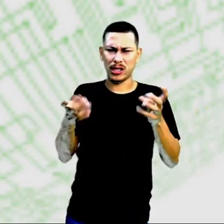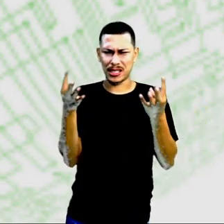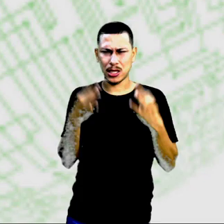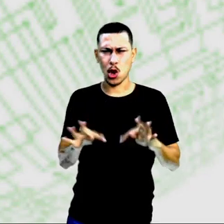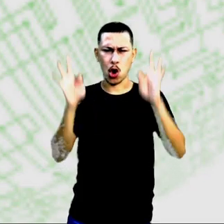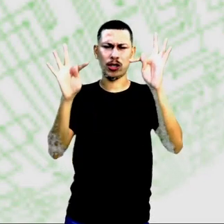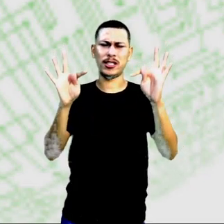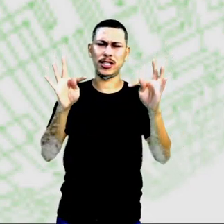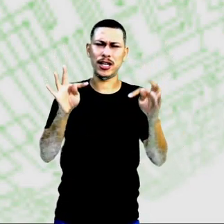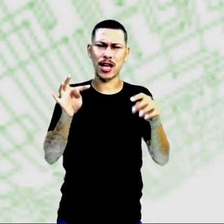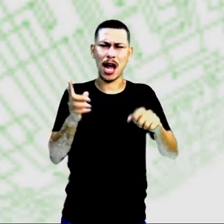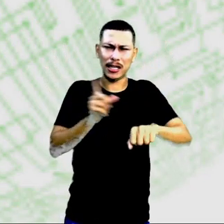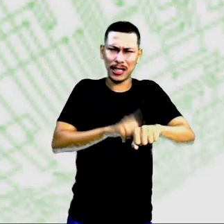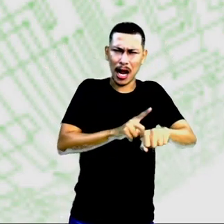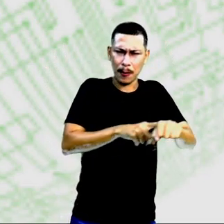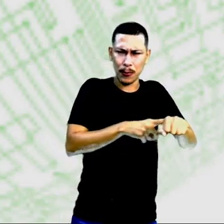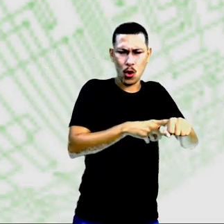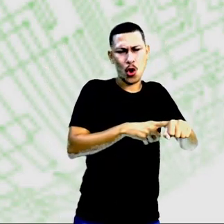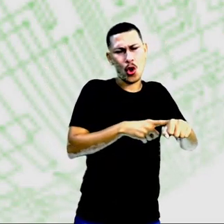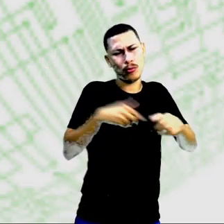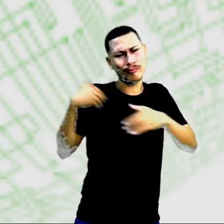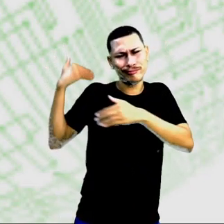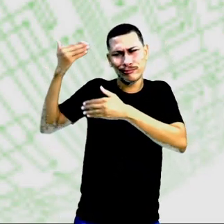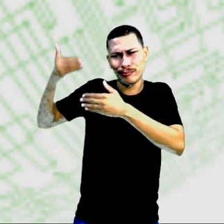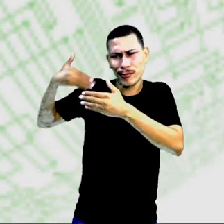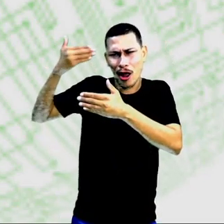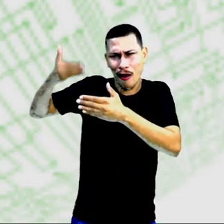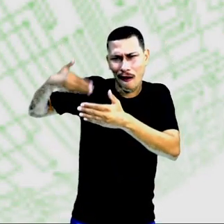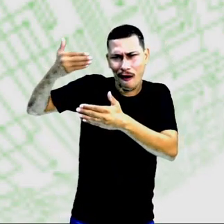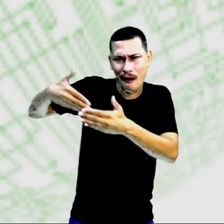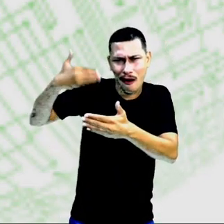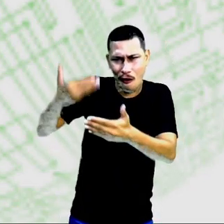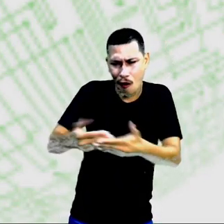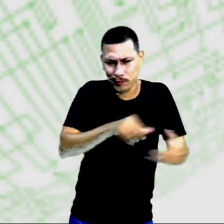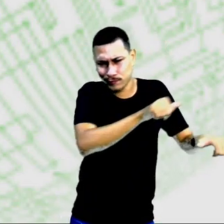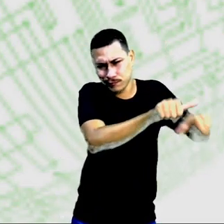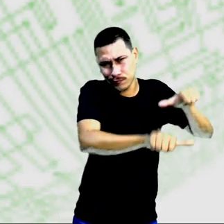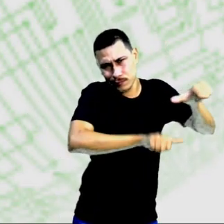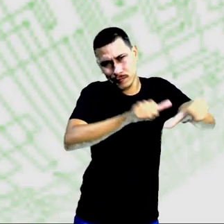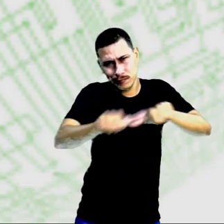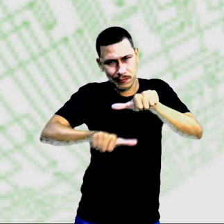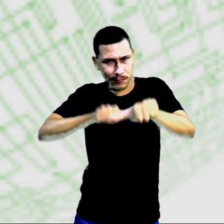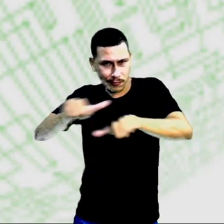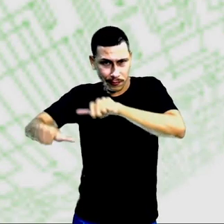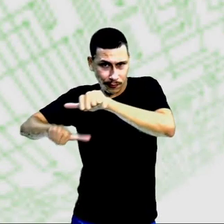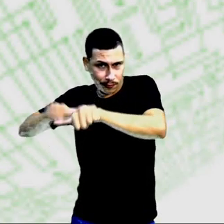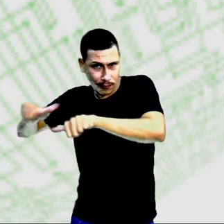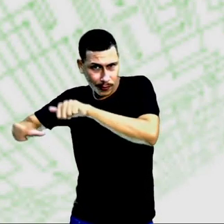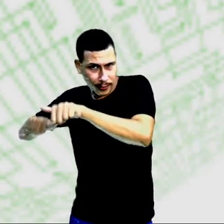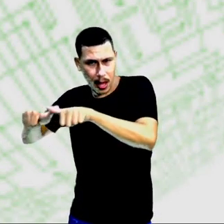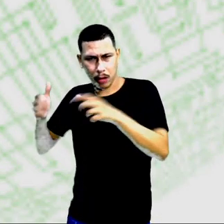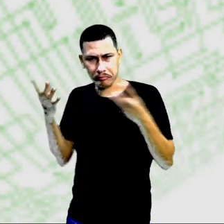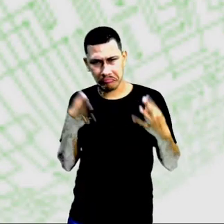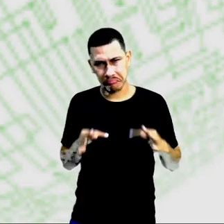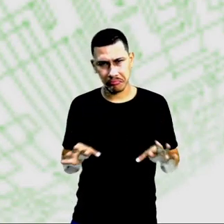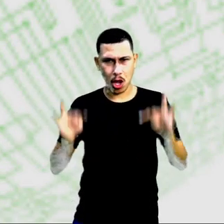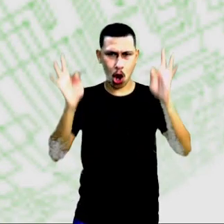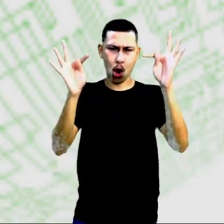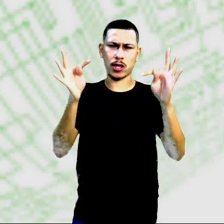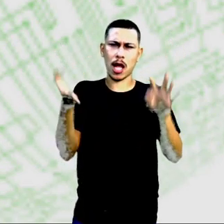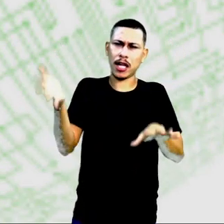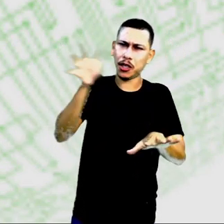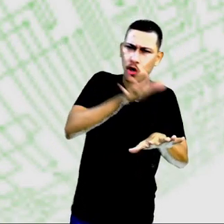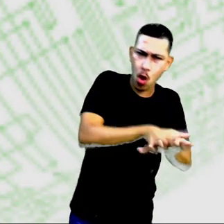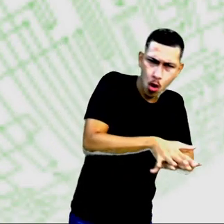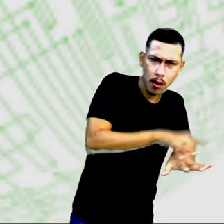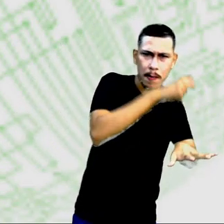transformando ao longo do tempo. As transformações tecnológicas incluem ou excluem as